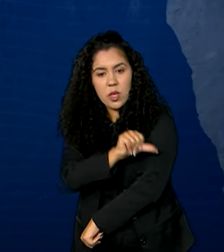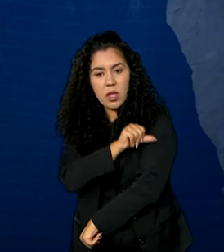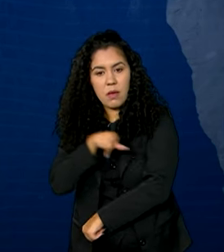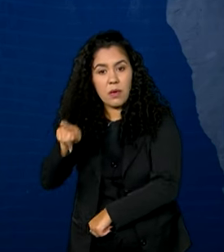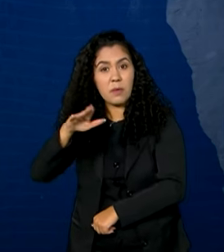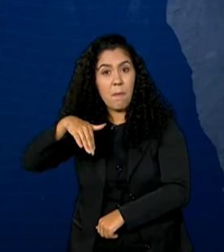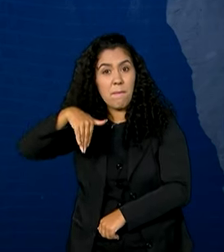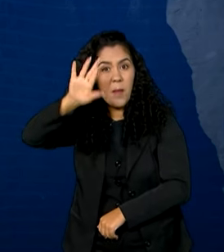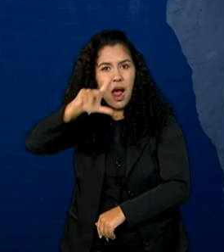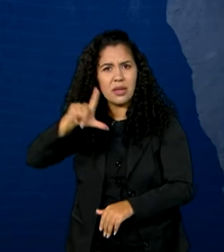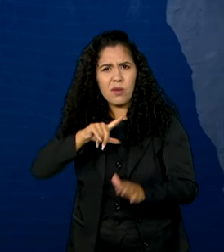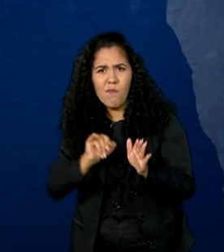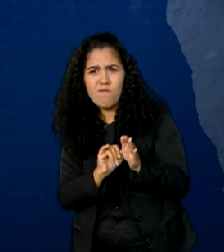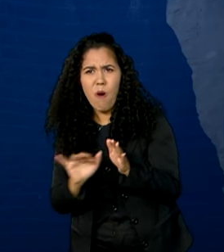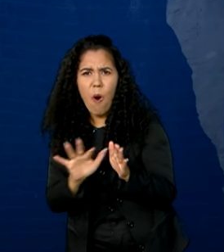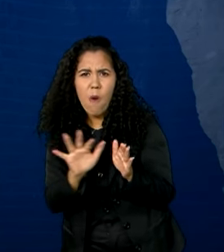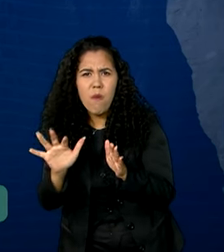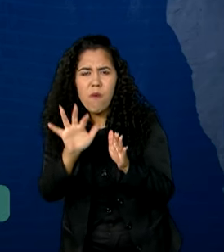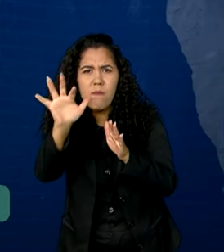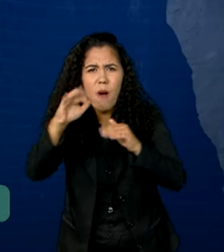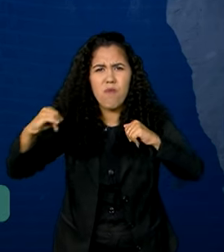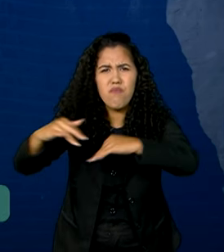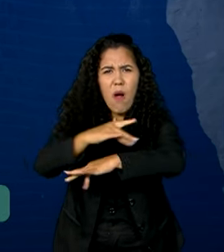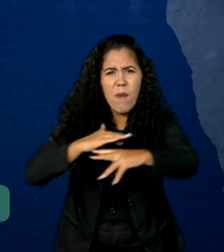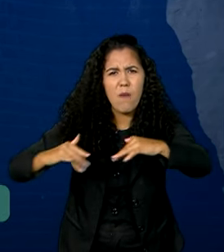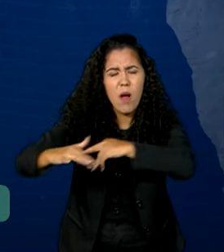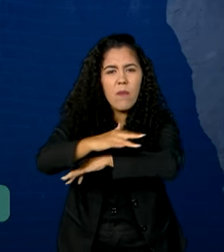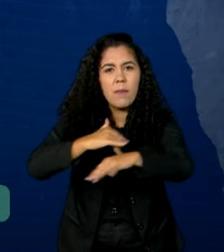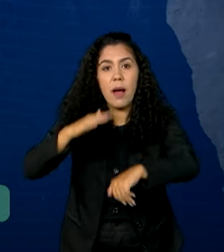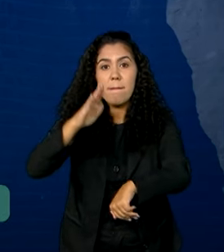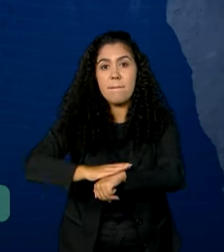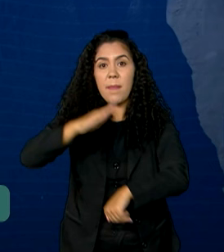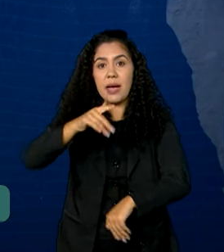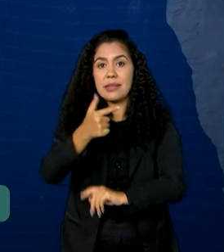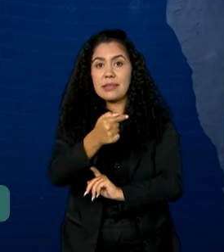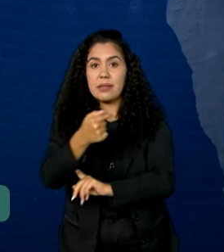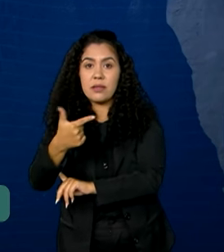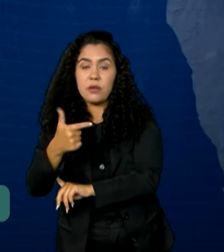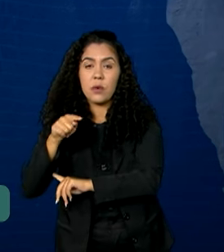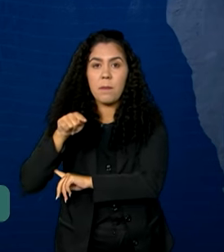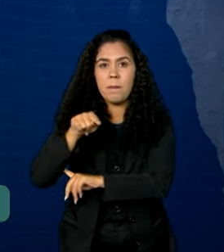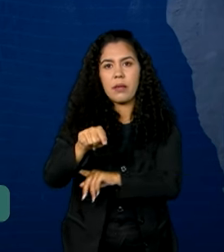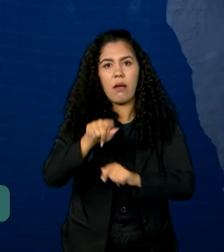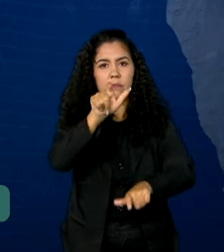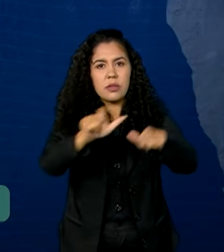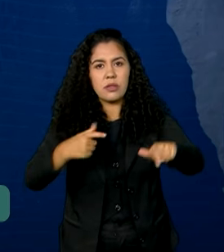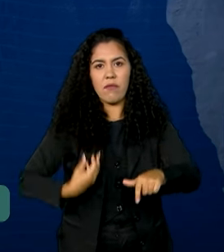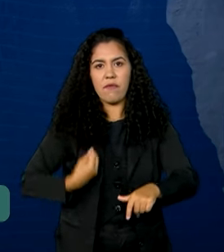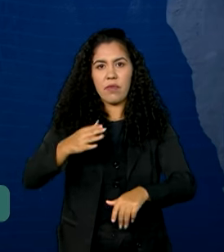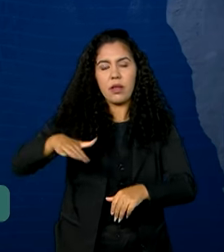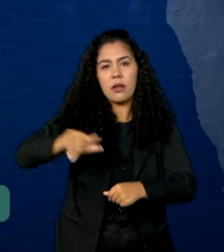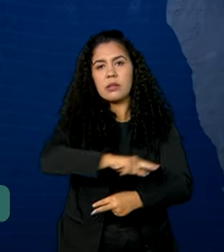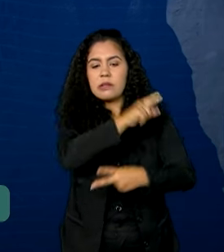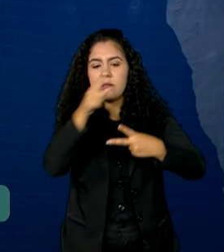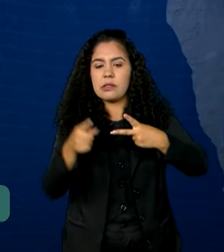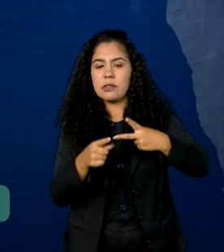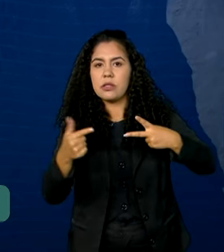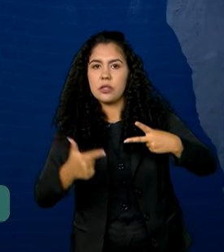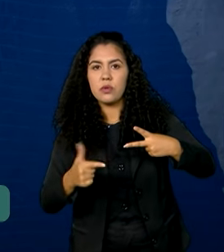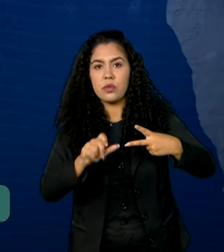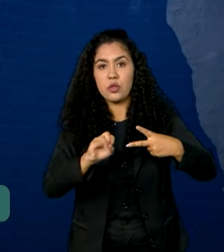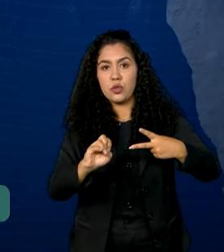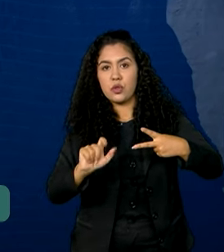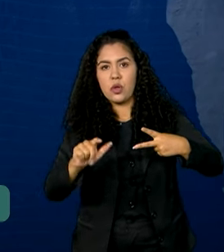populosa em 2022, com mais de 72 mil habitantes, seguida por sol nascente no Distrito